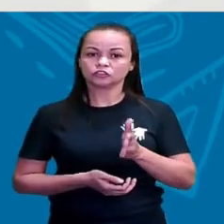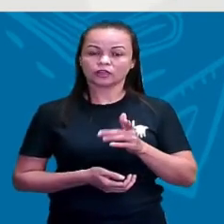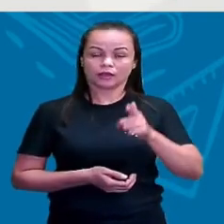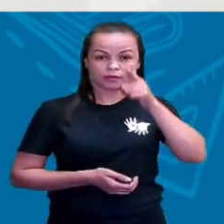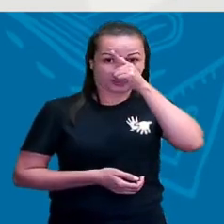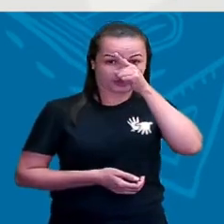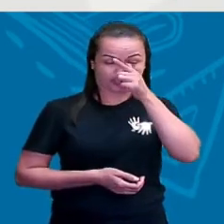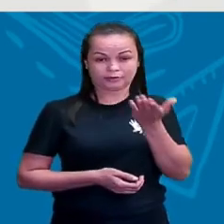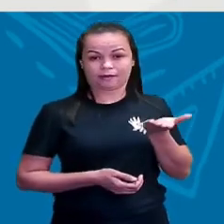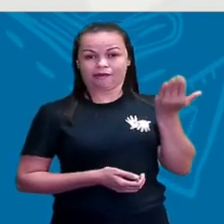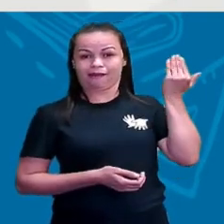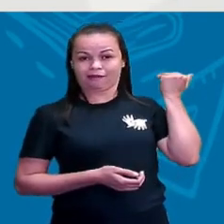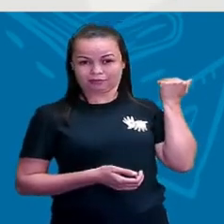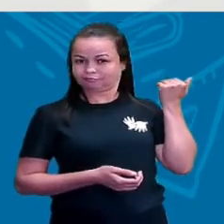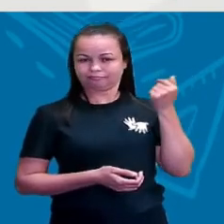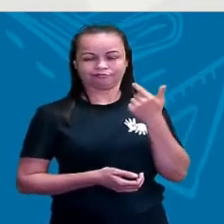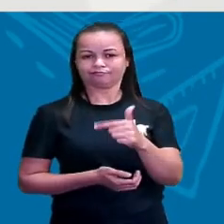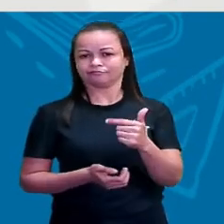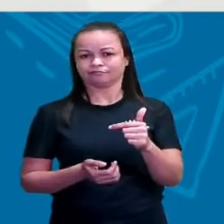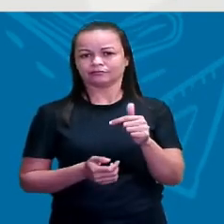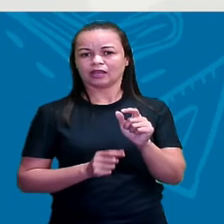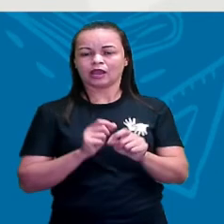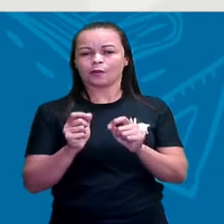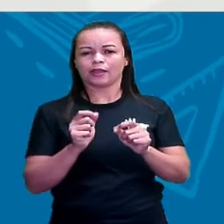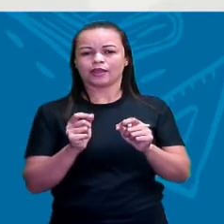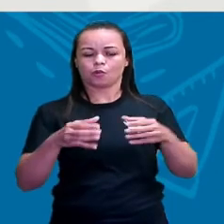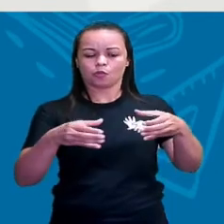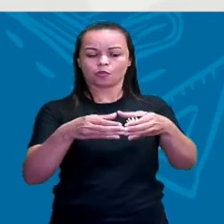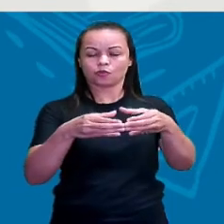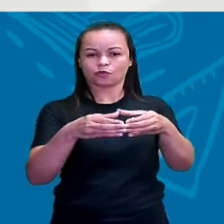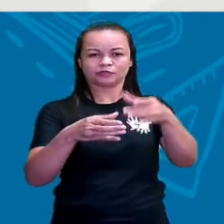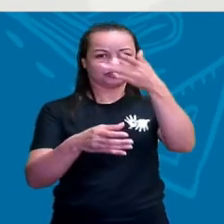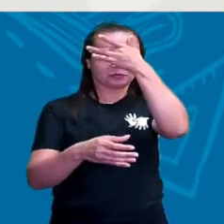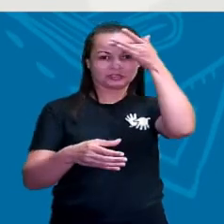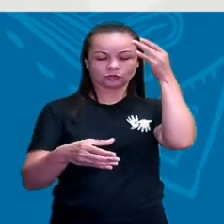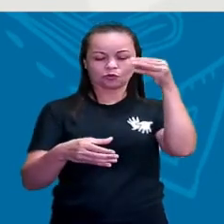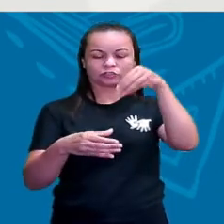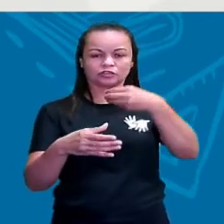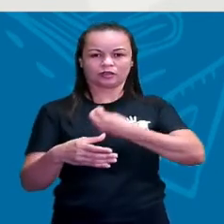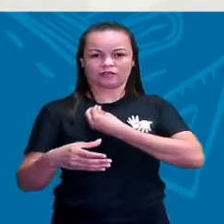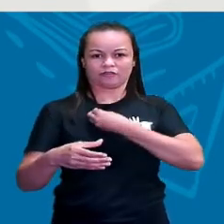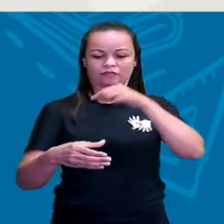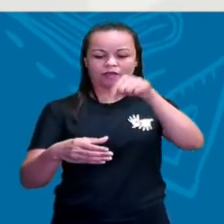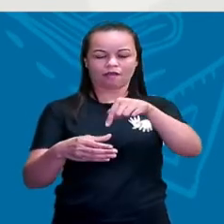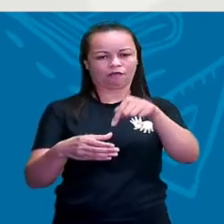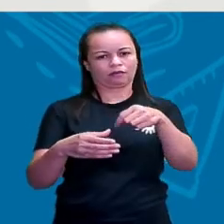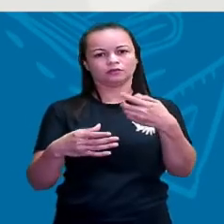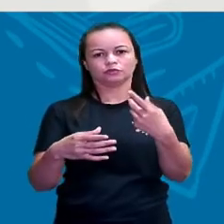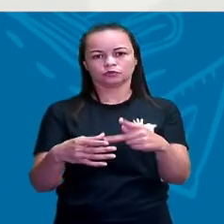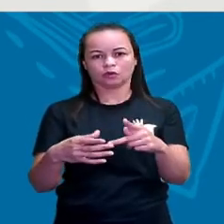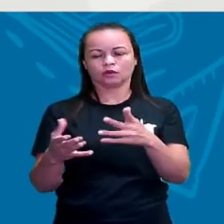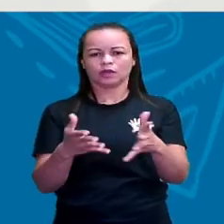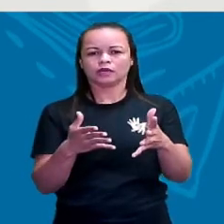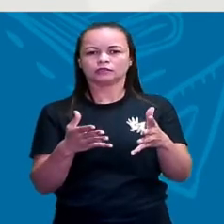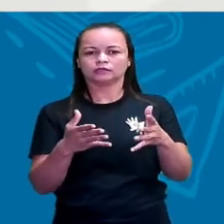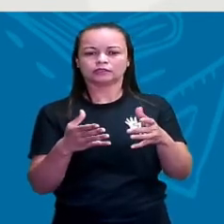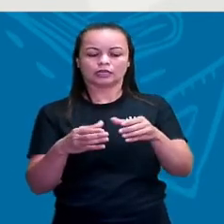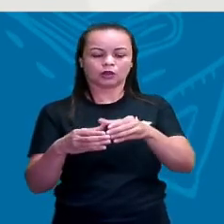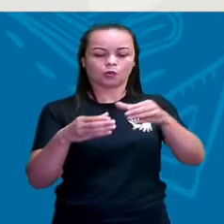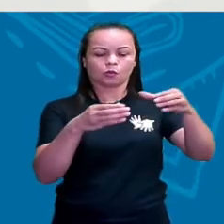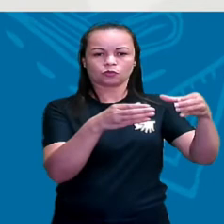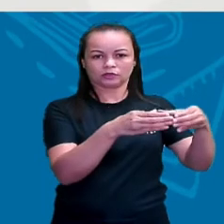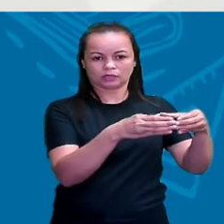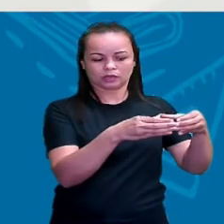Era apenas uma parte das pessoas que viviam naquele local. Então, ser cidadão era de uma forma na Grécia Antiga. Ser